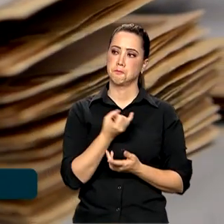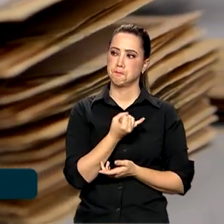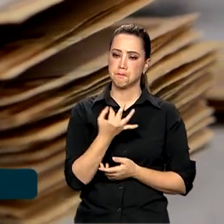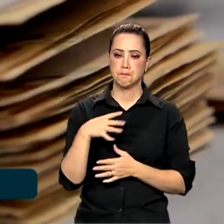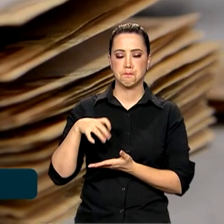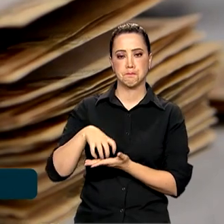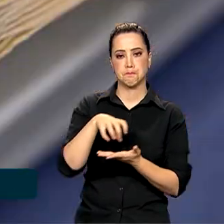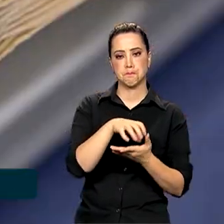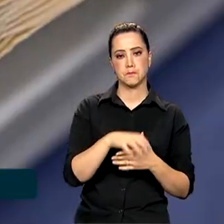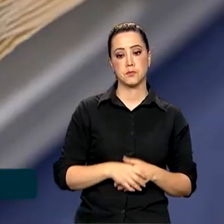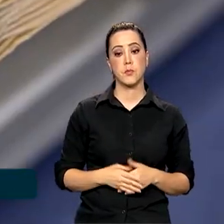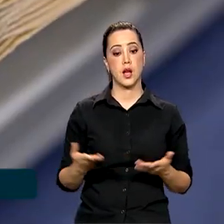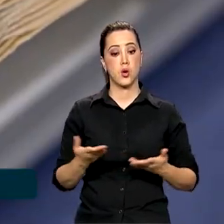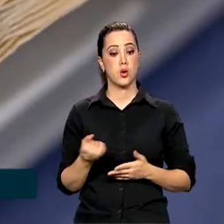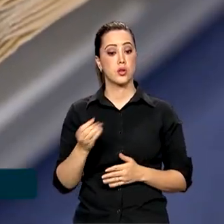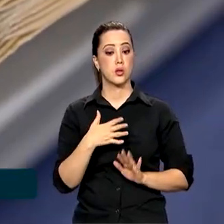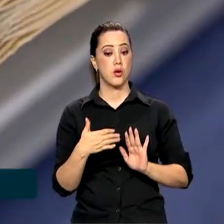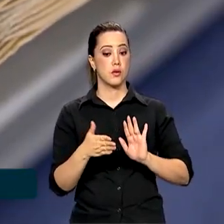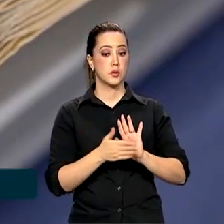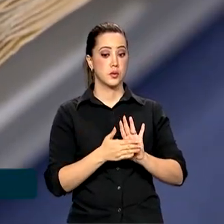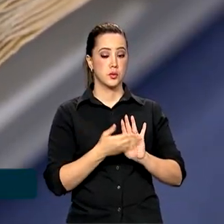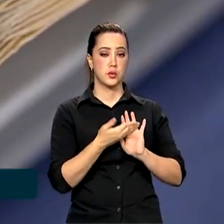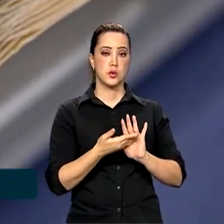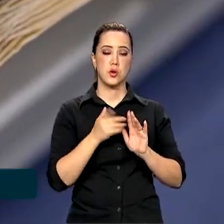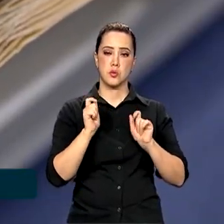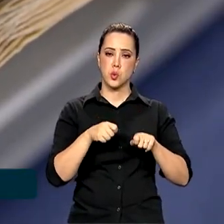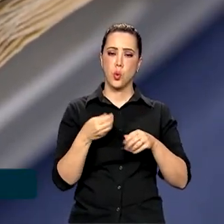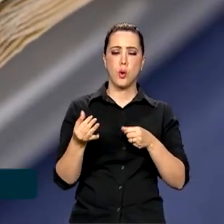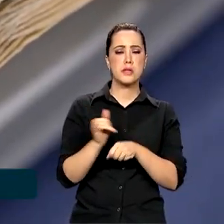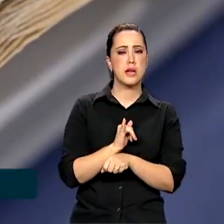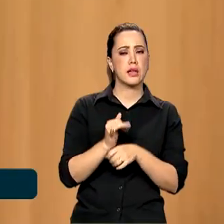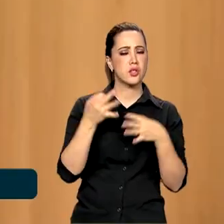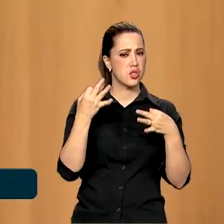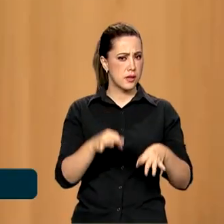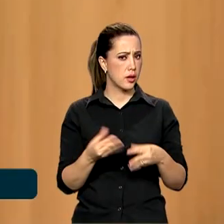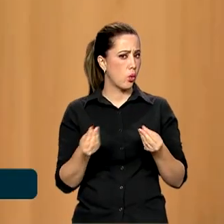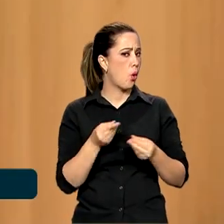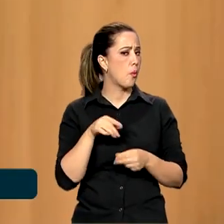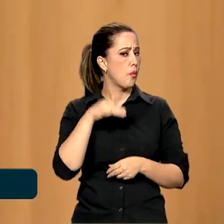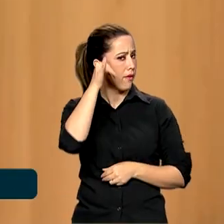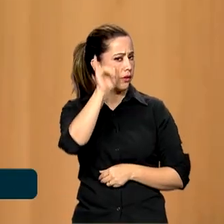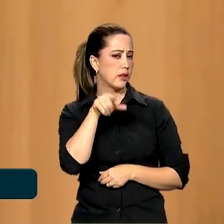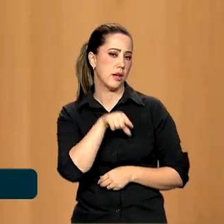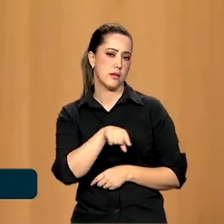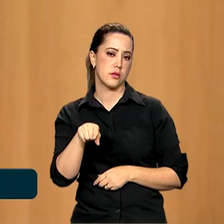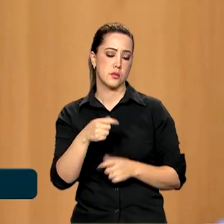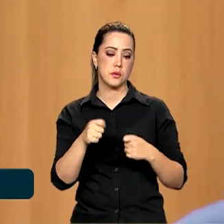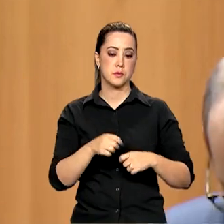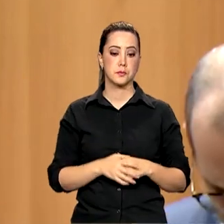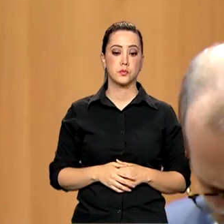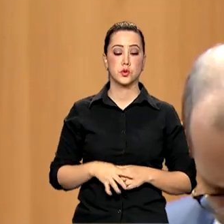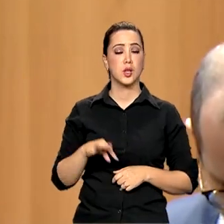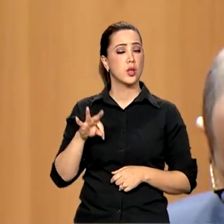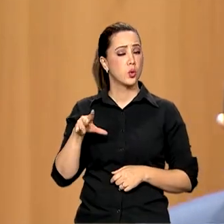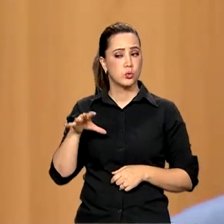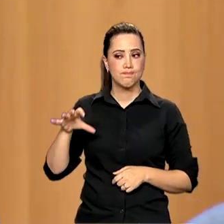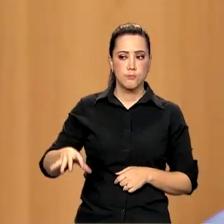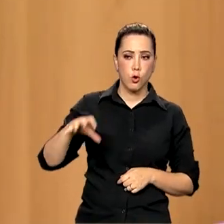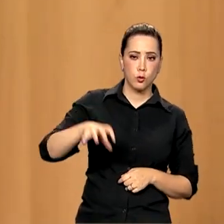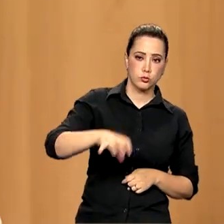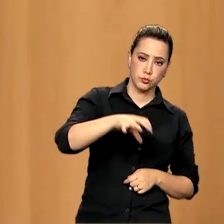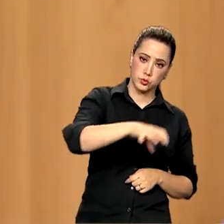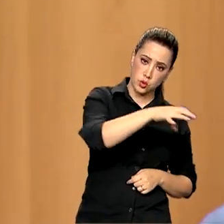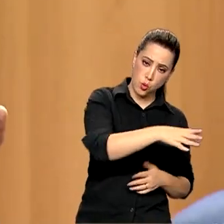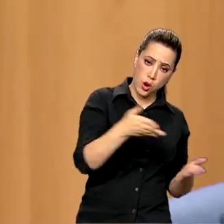ações práticas no combate à corrupção e lavagem de dinheiro. Todos esses atores em conjunto, agora com